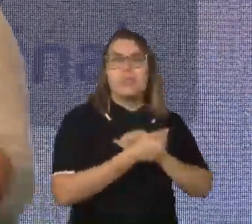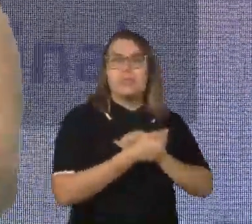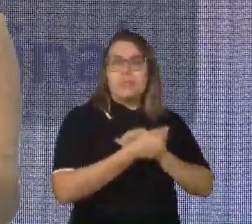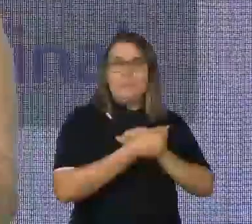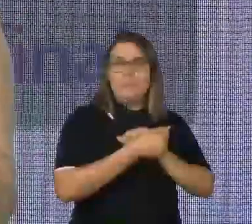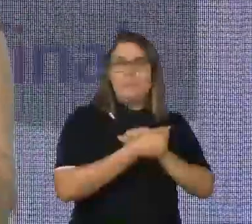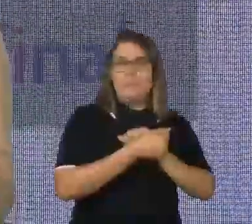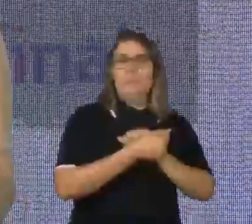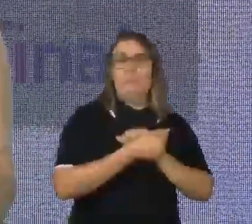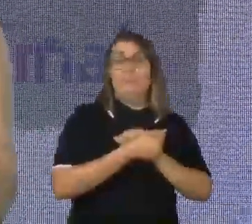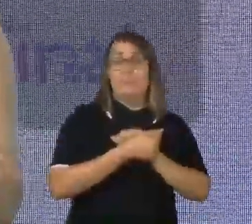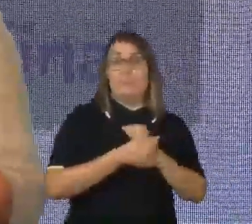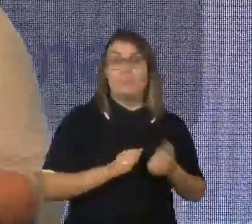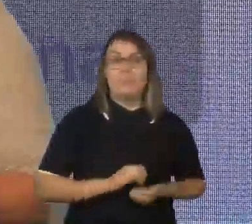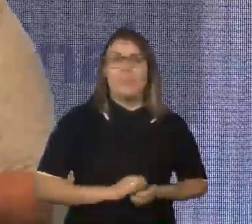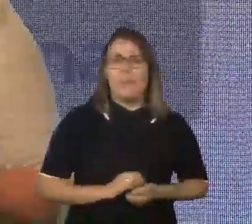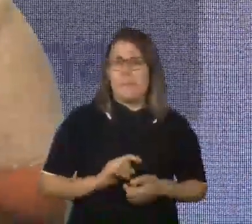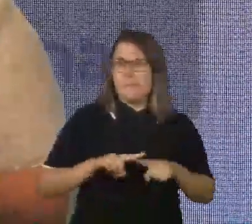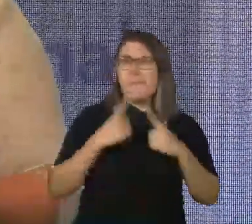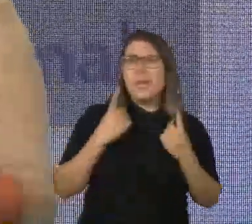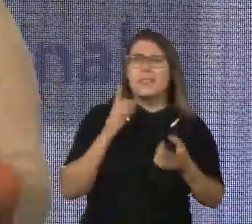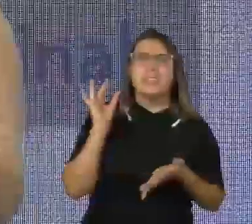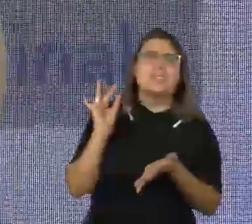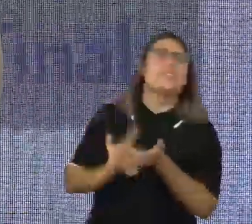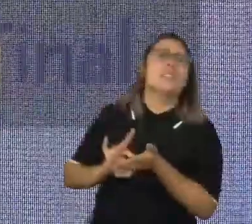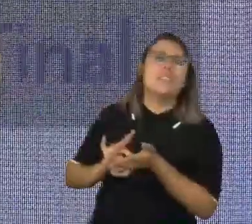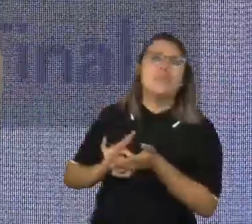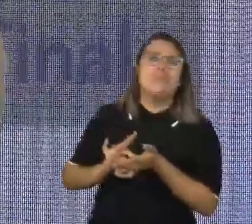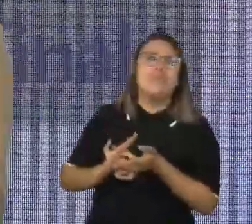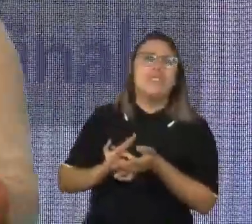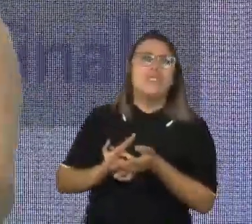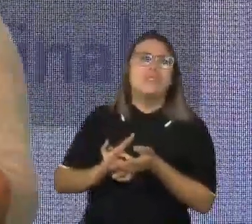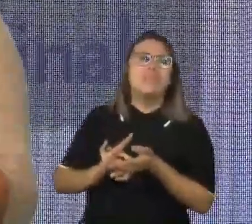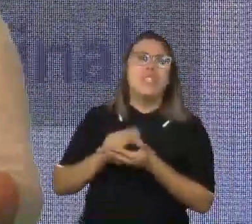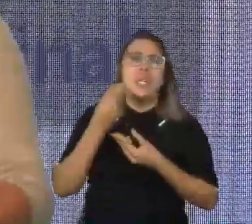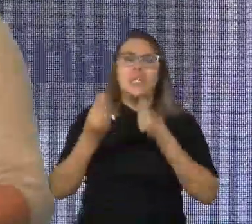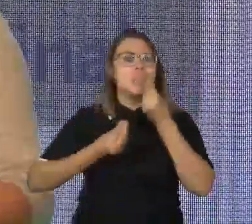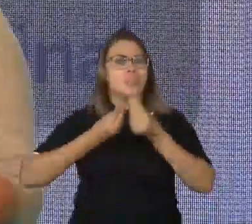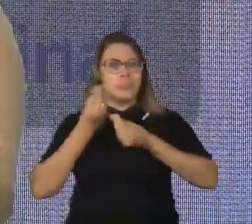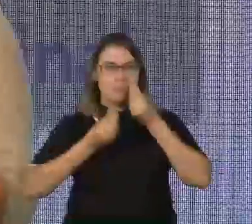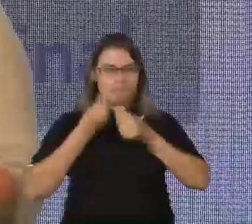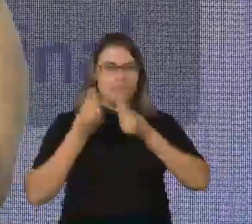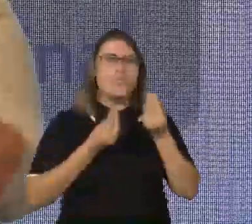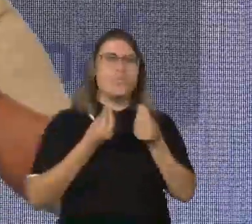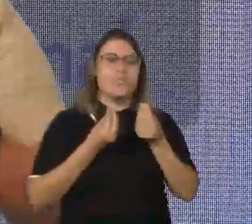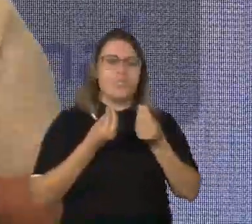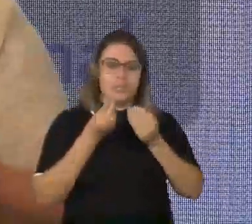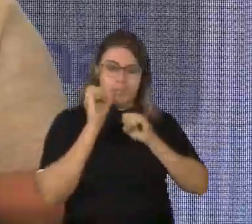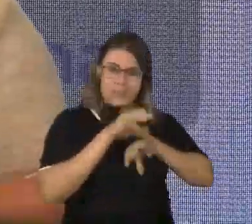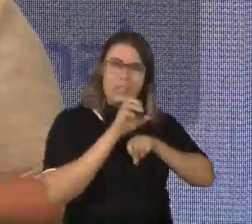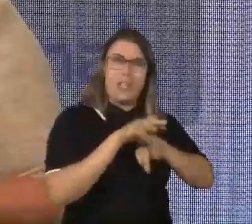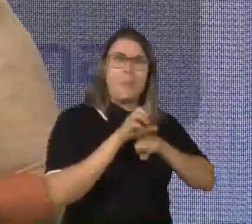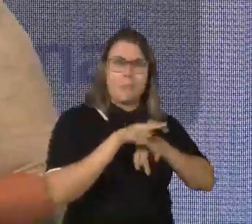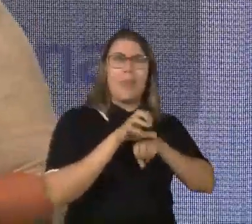vezes precisa. Mas será que seria só o livro didático a função do ensino-aprendizagem pelo nível de dificuldade